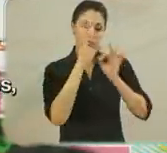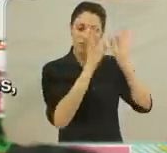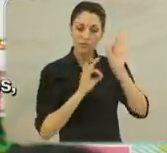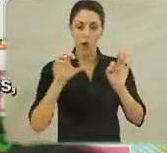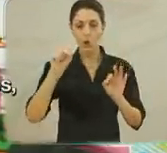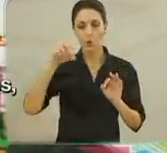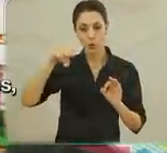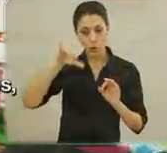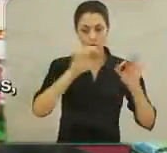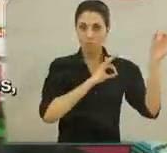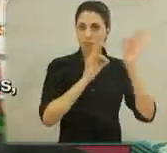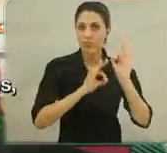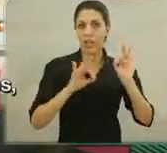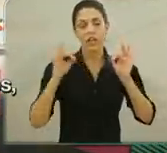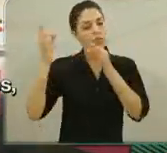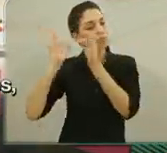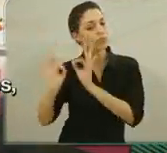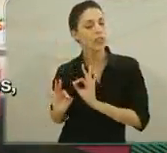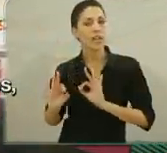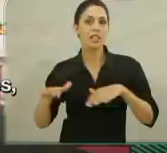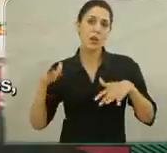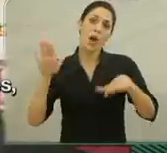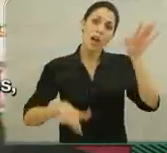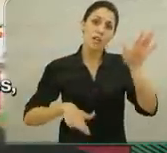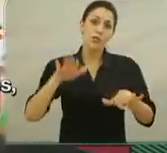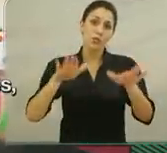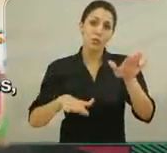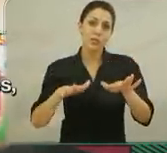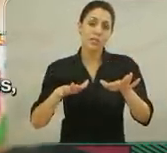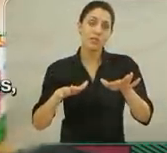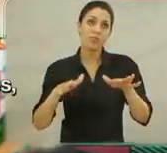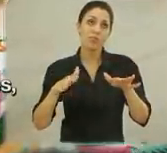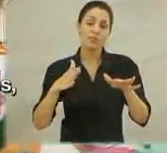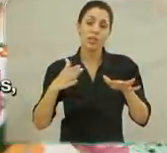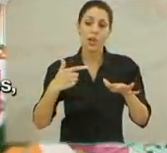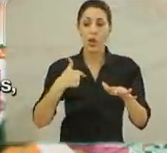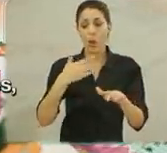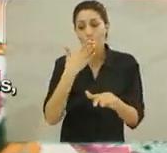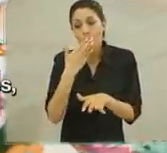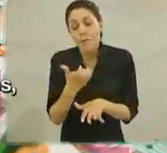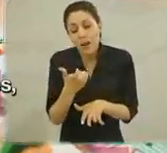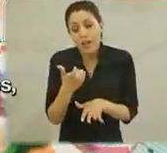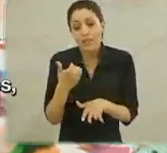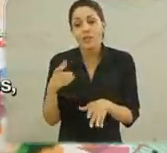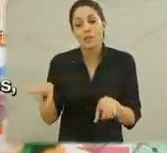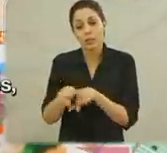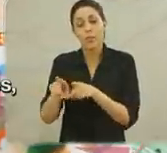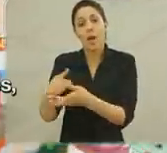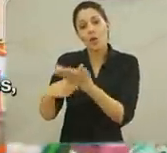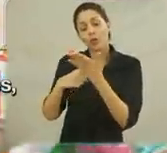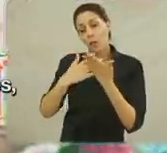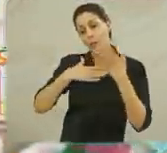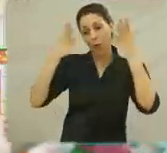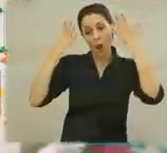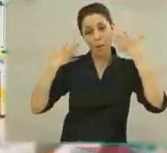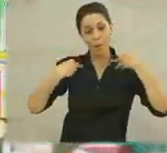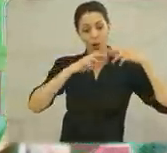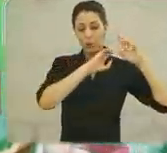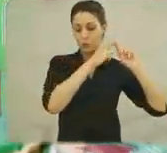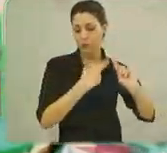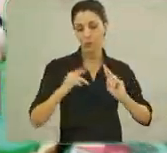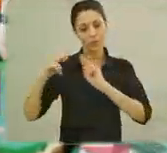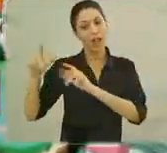arrumada pela Sony. Aí, às vezes, eu peço para ela